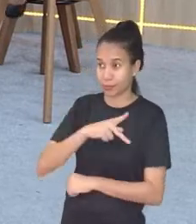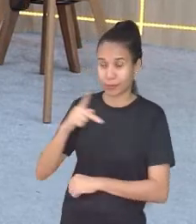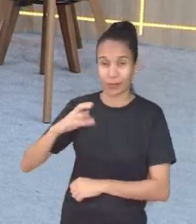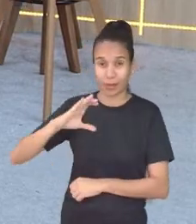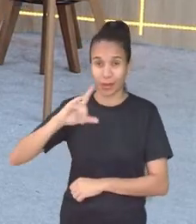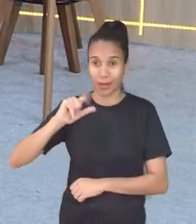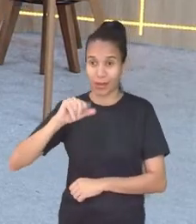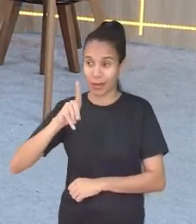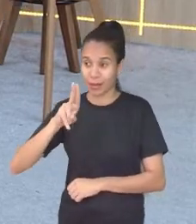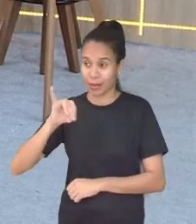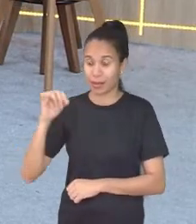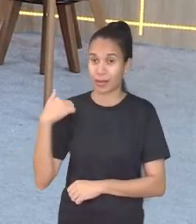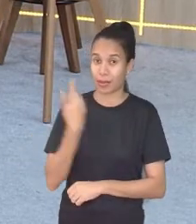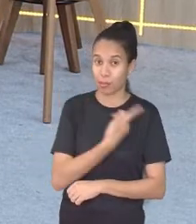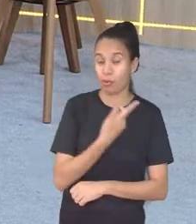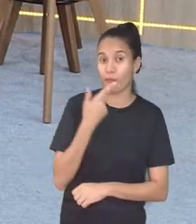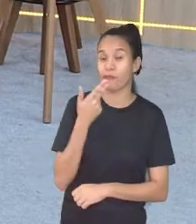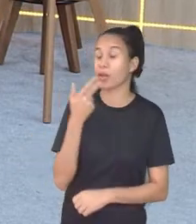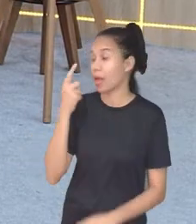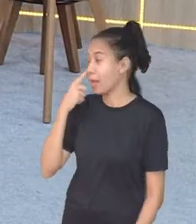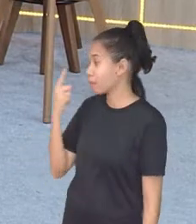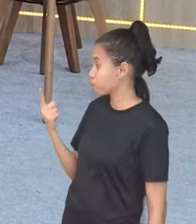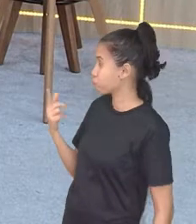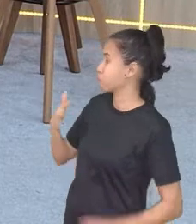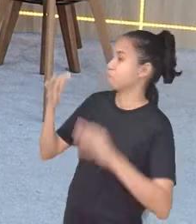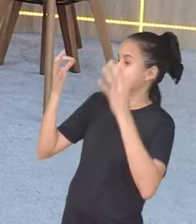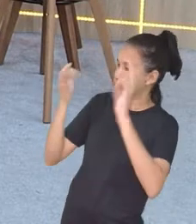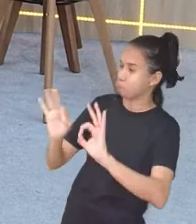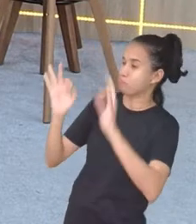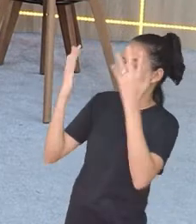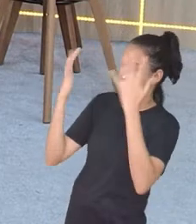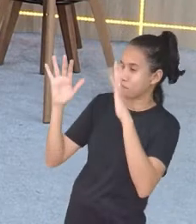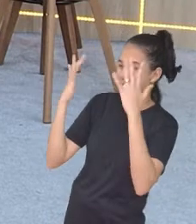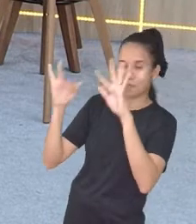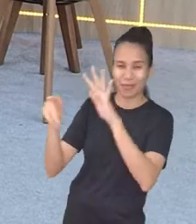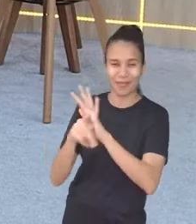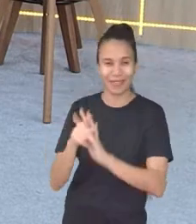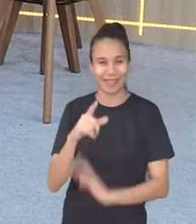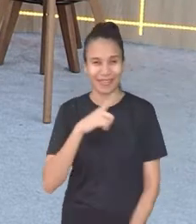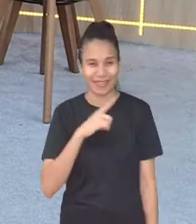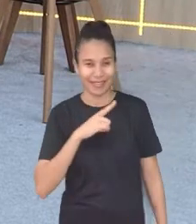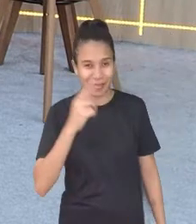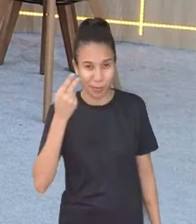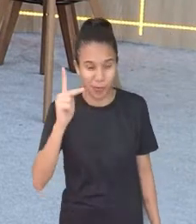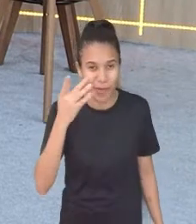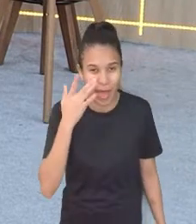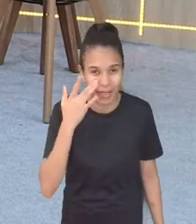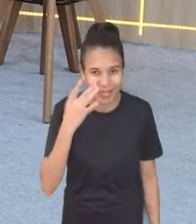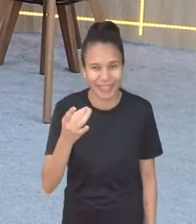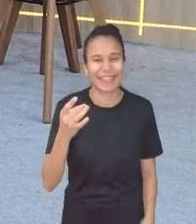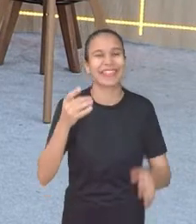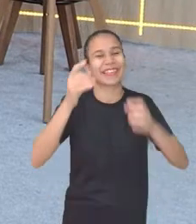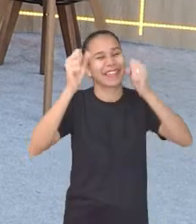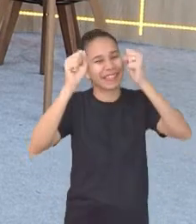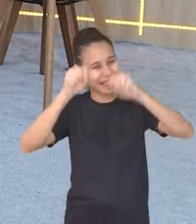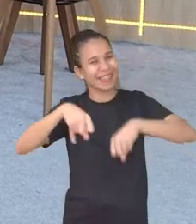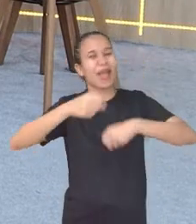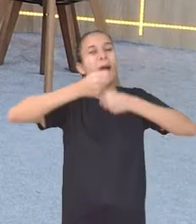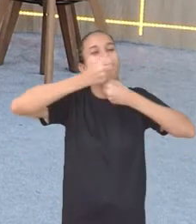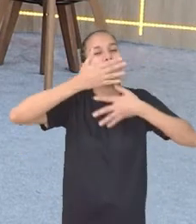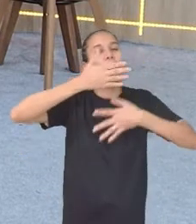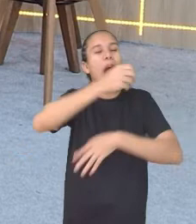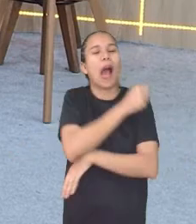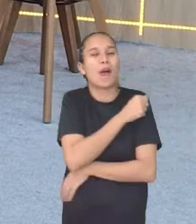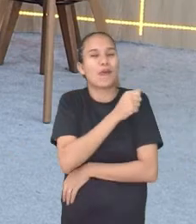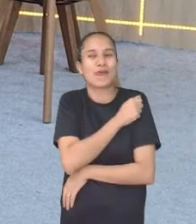Cláudia. Que aí a gente vai dizer. Professora Cláudia, acerto. que é isso? Será? Prestou atenção, não é? Uma boa aluna. Pedi